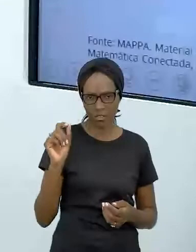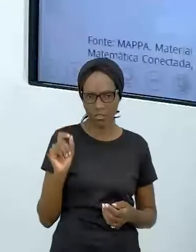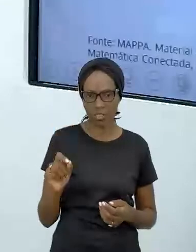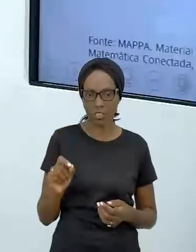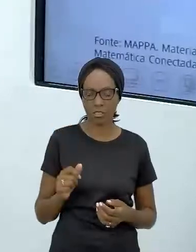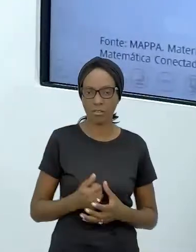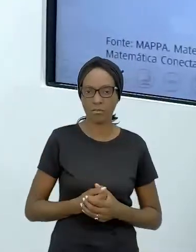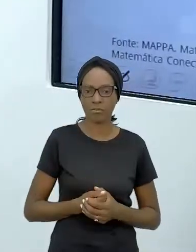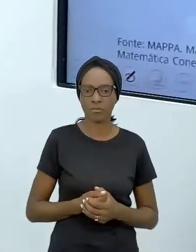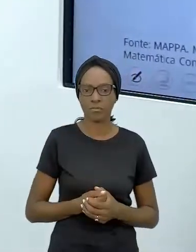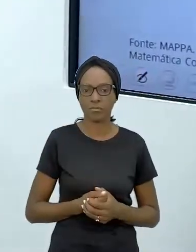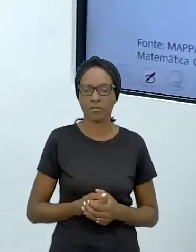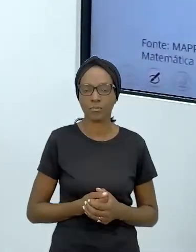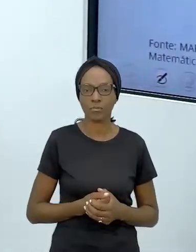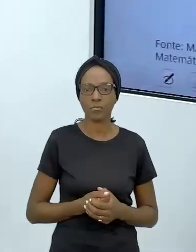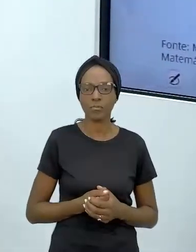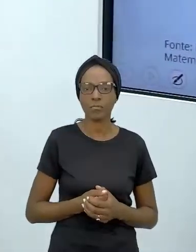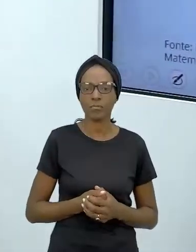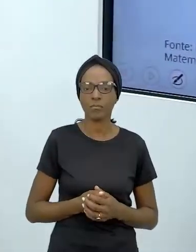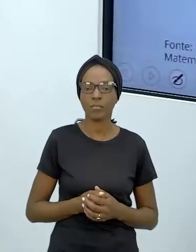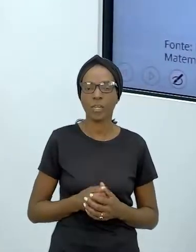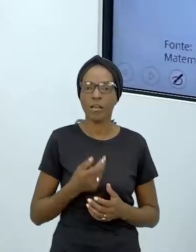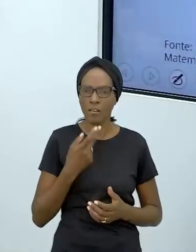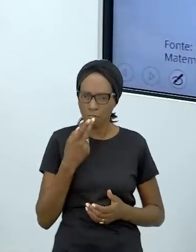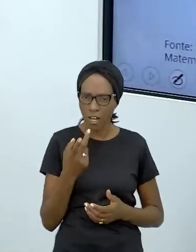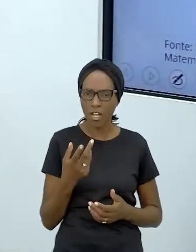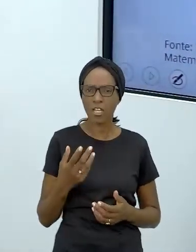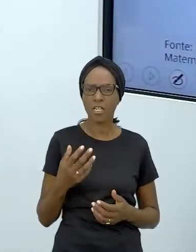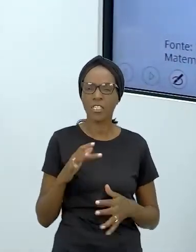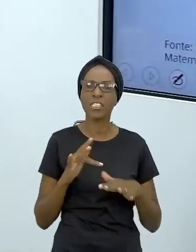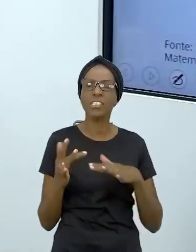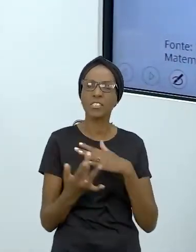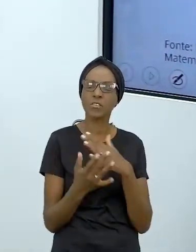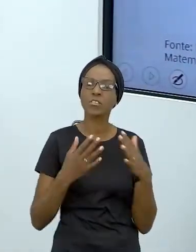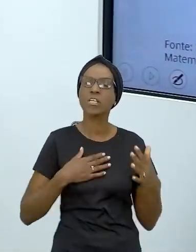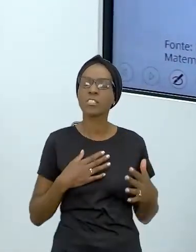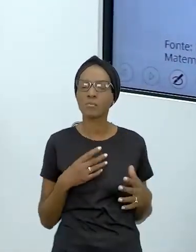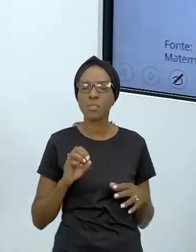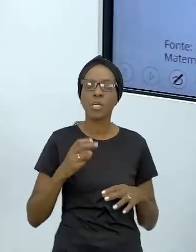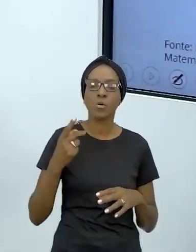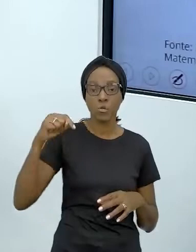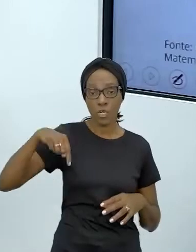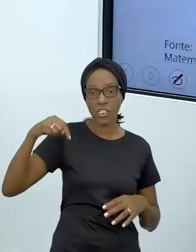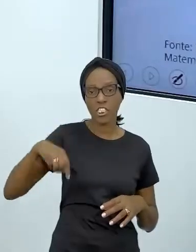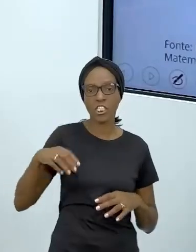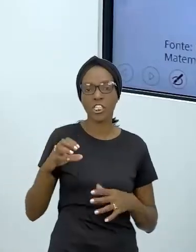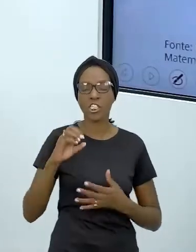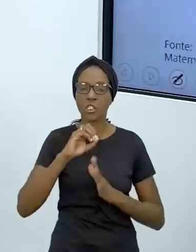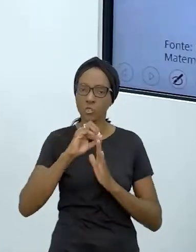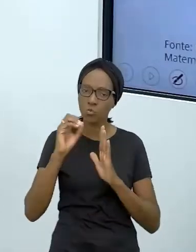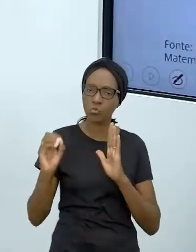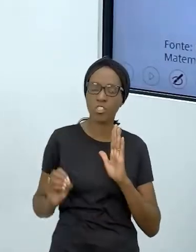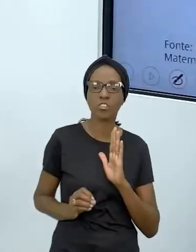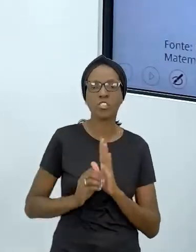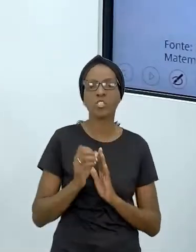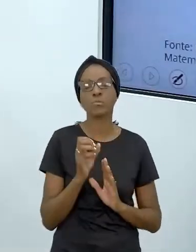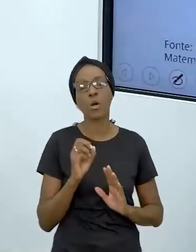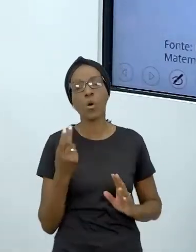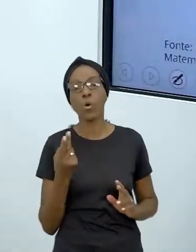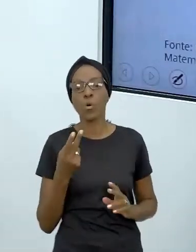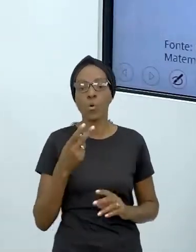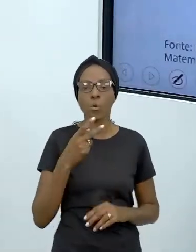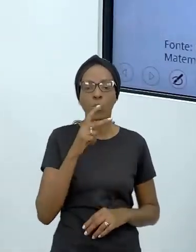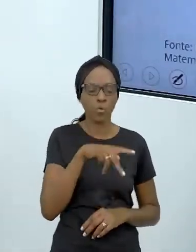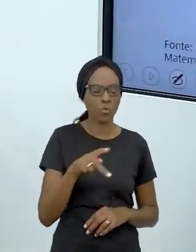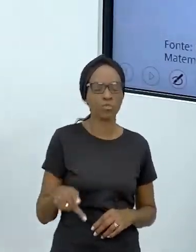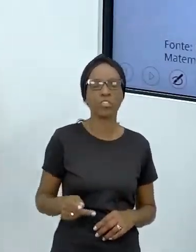bordo de vocês compartilhe comigo nas minhas redes sociais ou no canal aqui do Centro de Mídias ou com o seu professor o que aconteceria